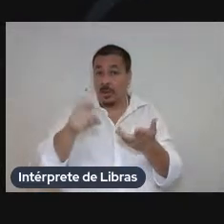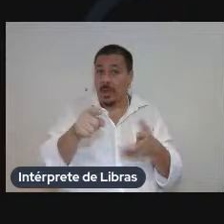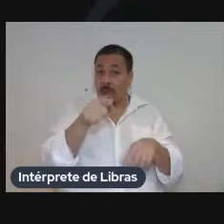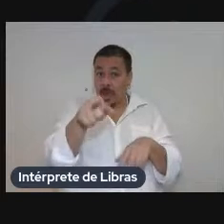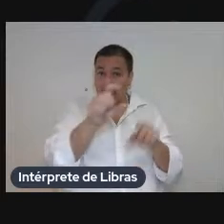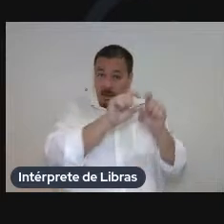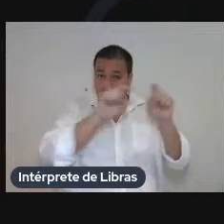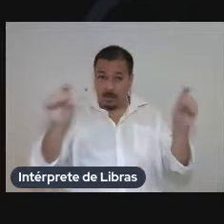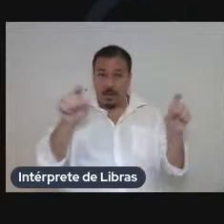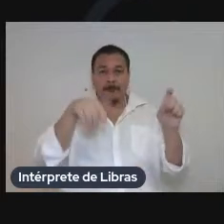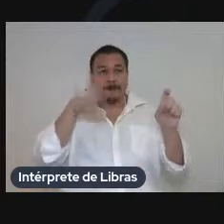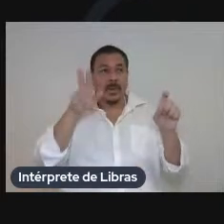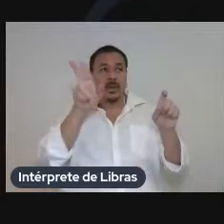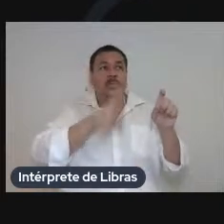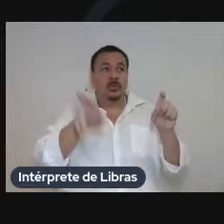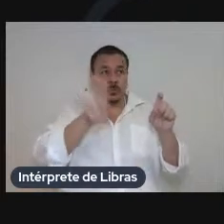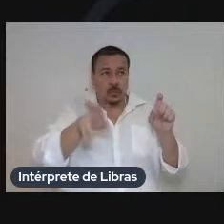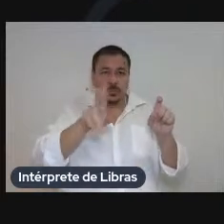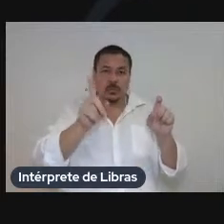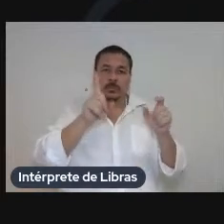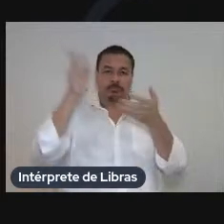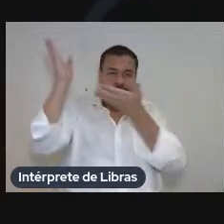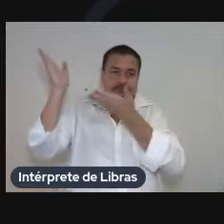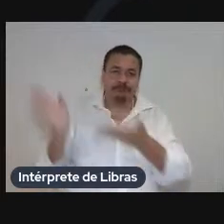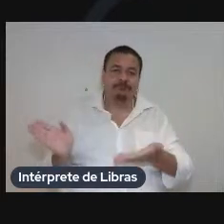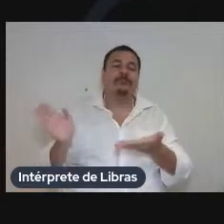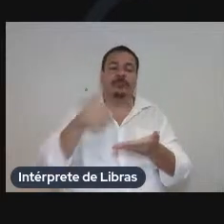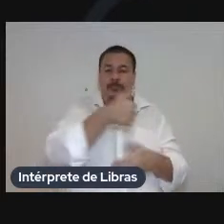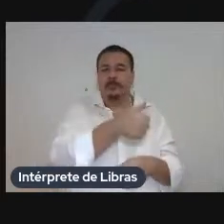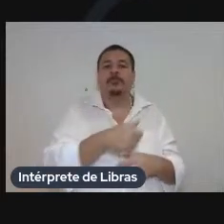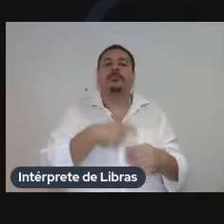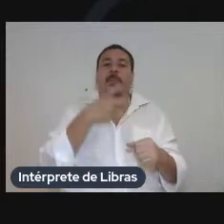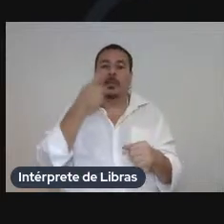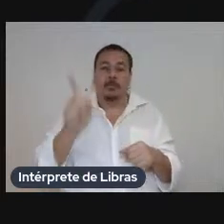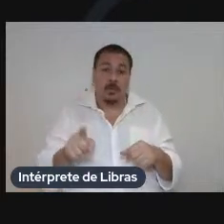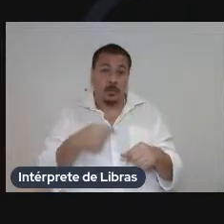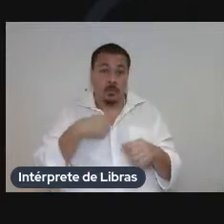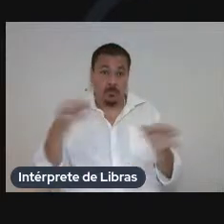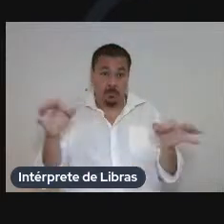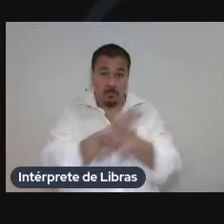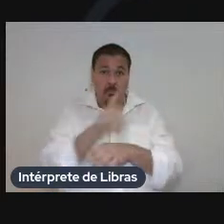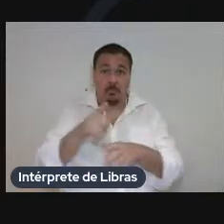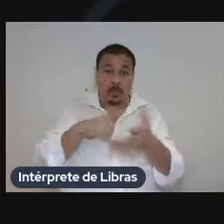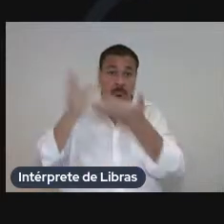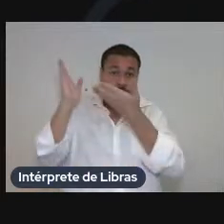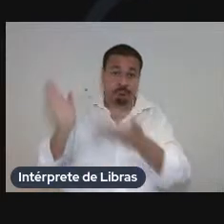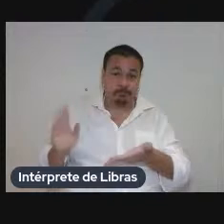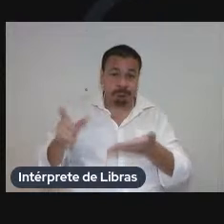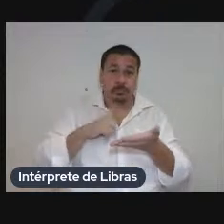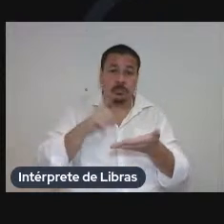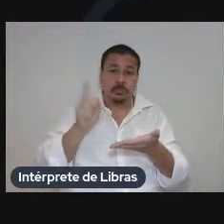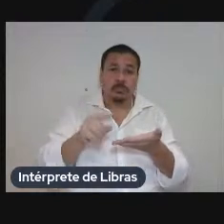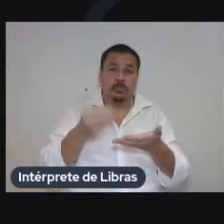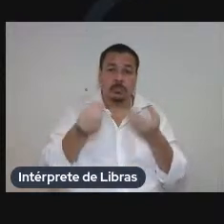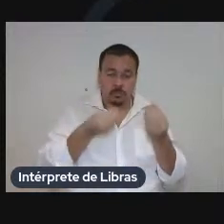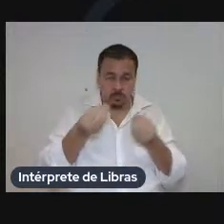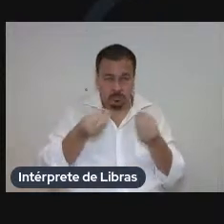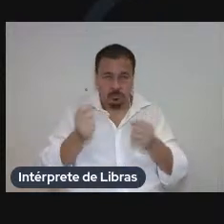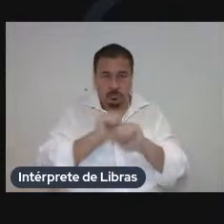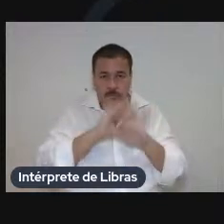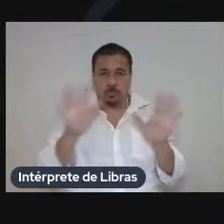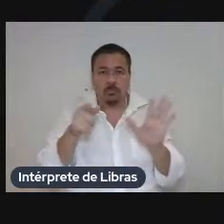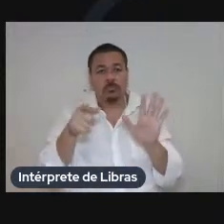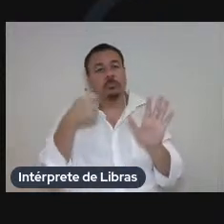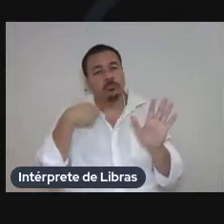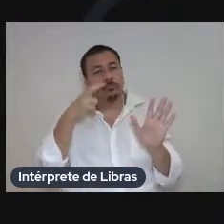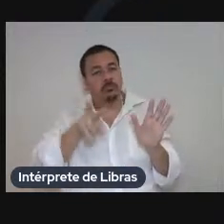temos aqui os exemplos o equivalente em inglês e exemplos com suas respectivas traduções